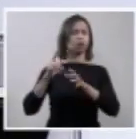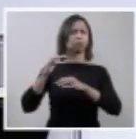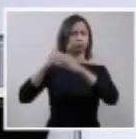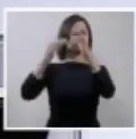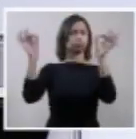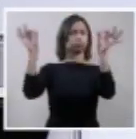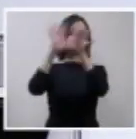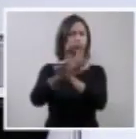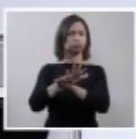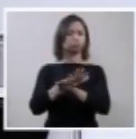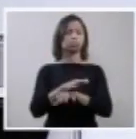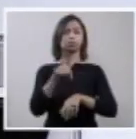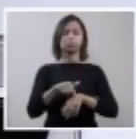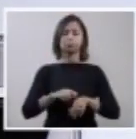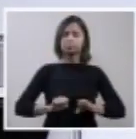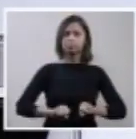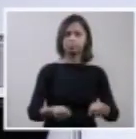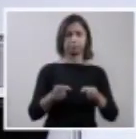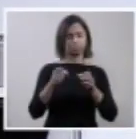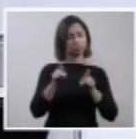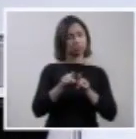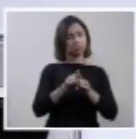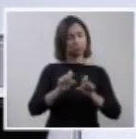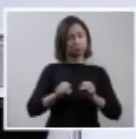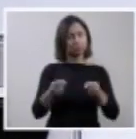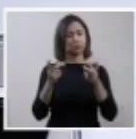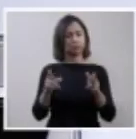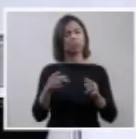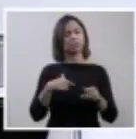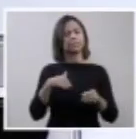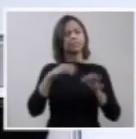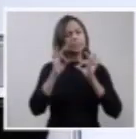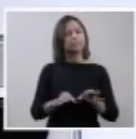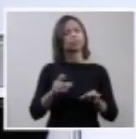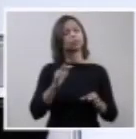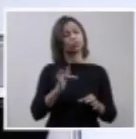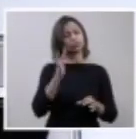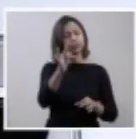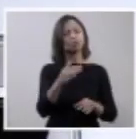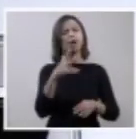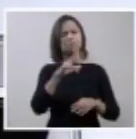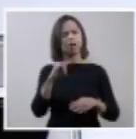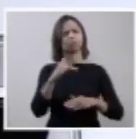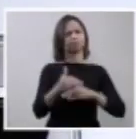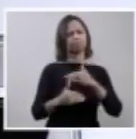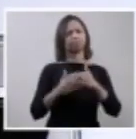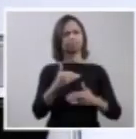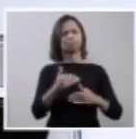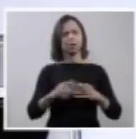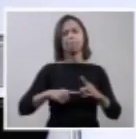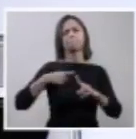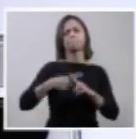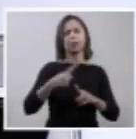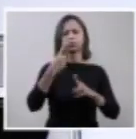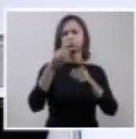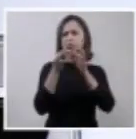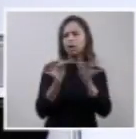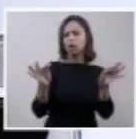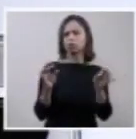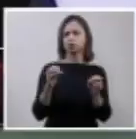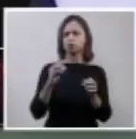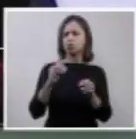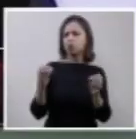fato em si, com certeza, contribuirá, sim, para que mais um componente seja agregado, a